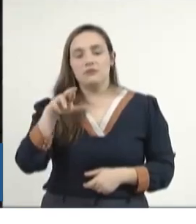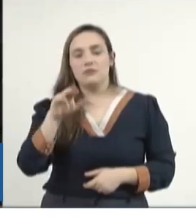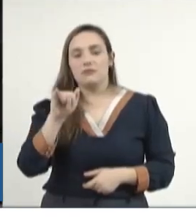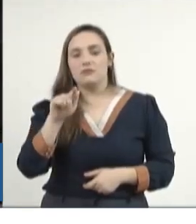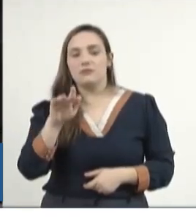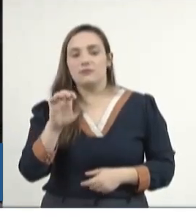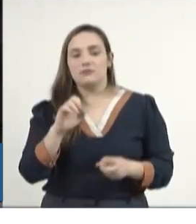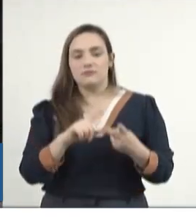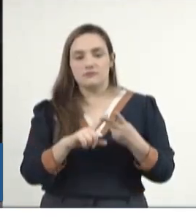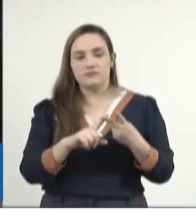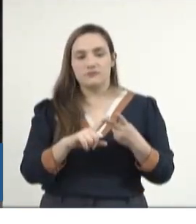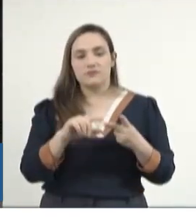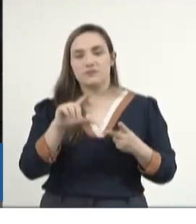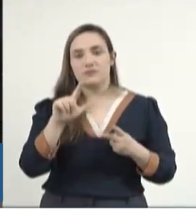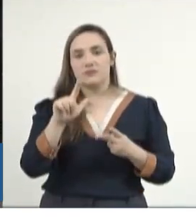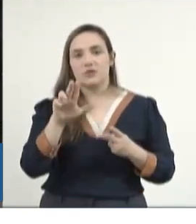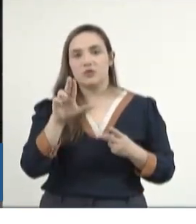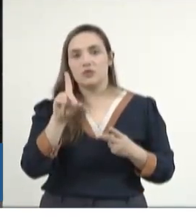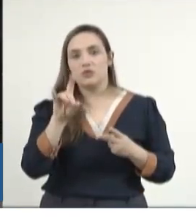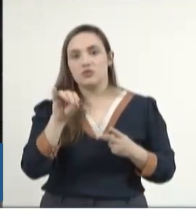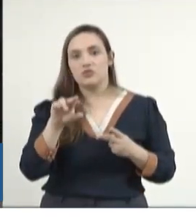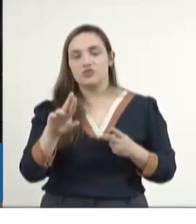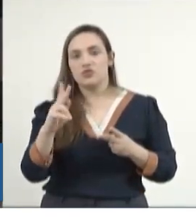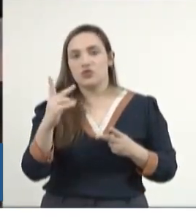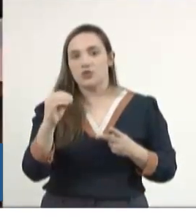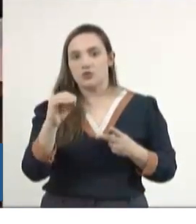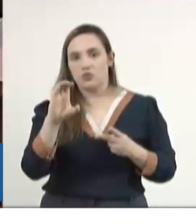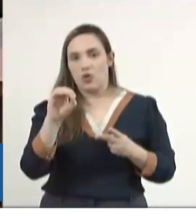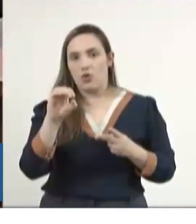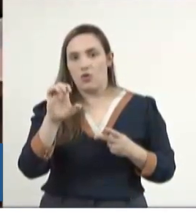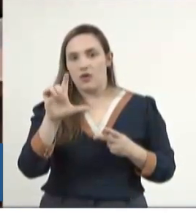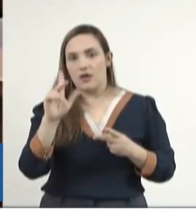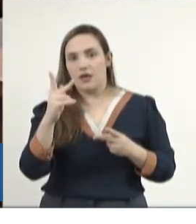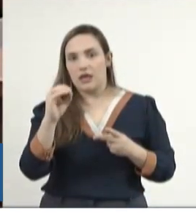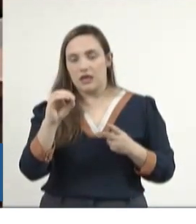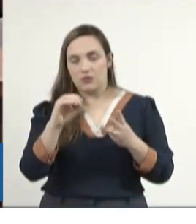Ludinho Coelho, Roseli Mara Jordano,